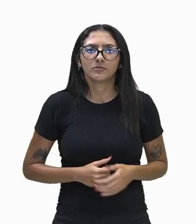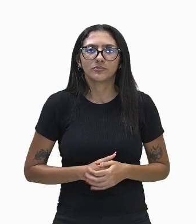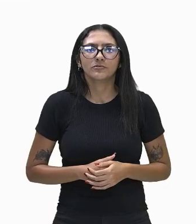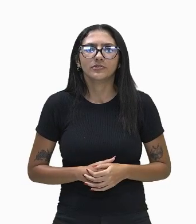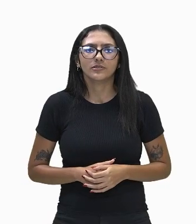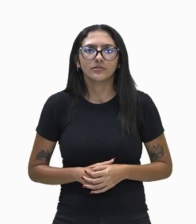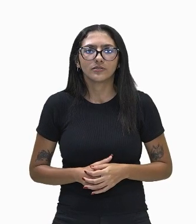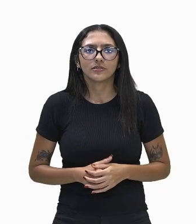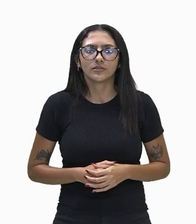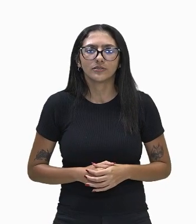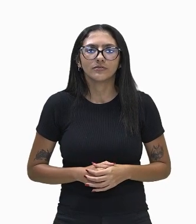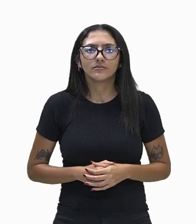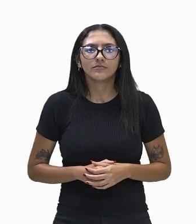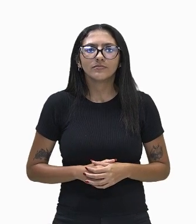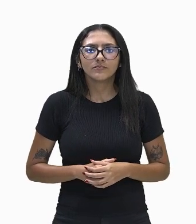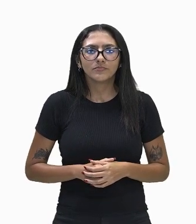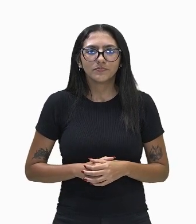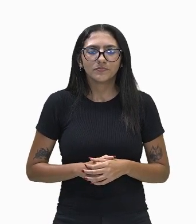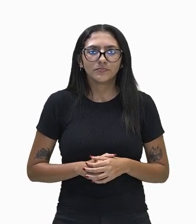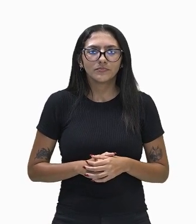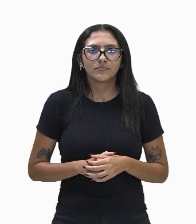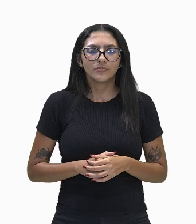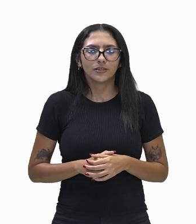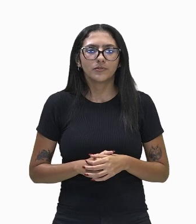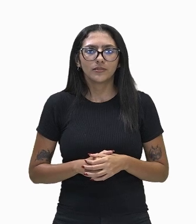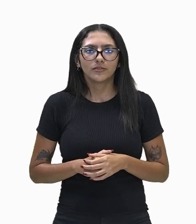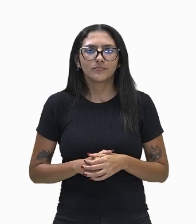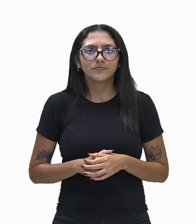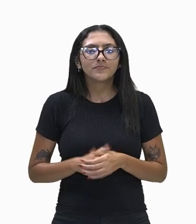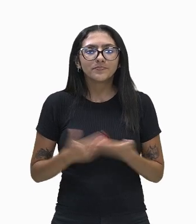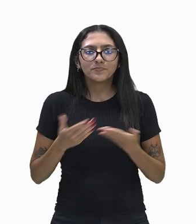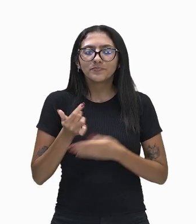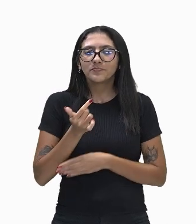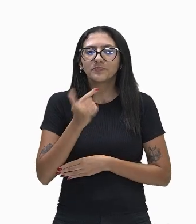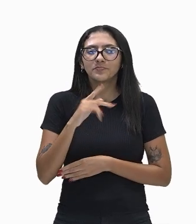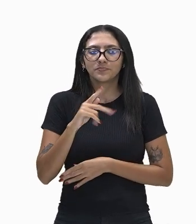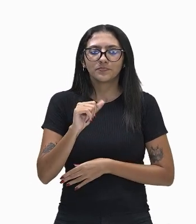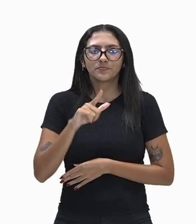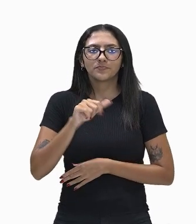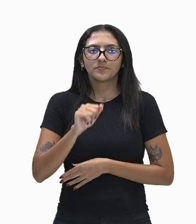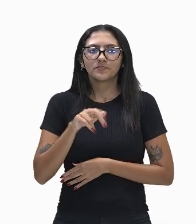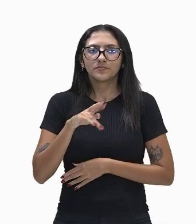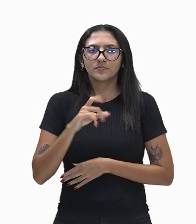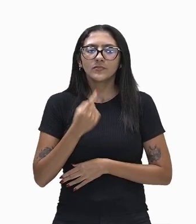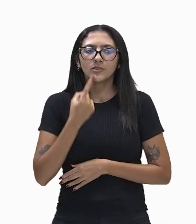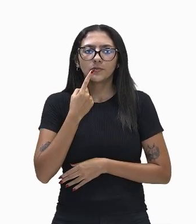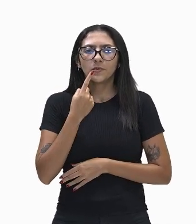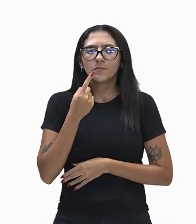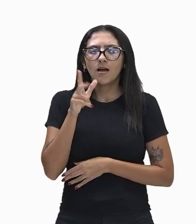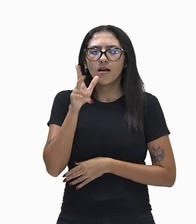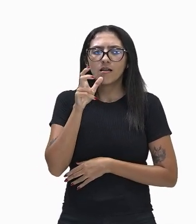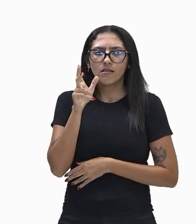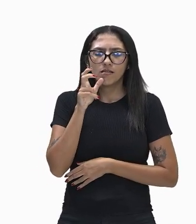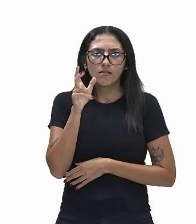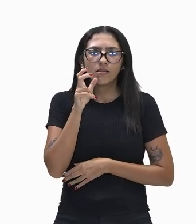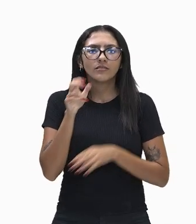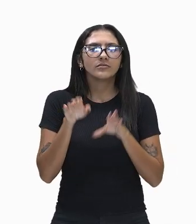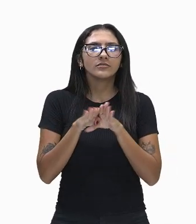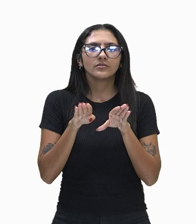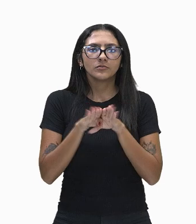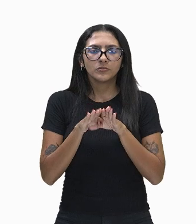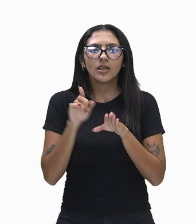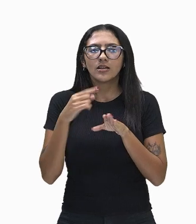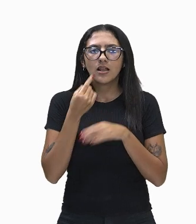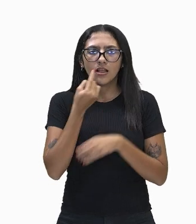ao próximo sentido então, ao paladar? Bem, o paladar é o sentido do gosto e ele é proporcionado